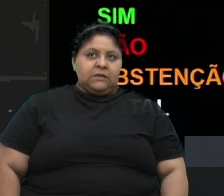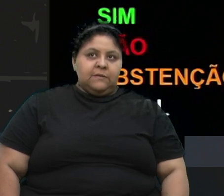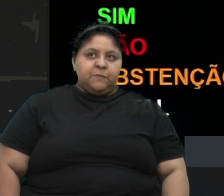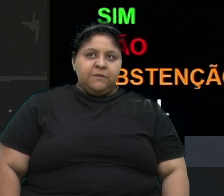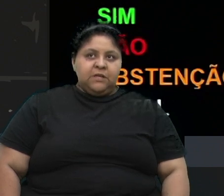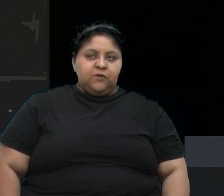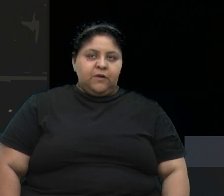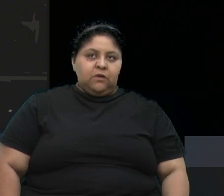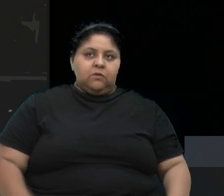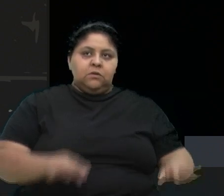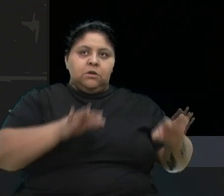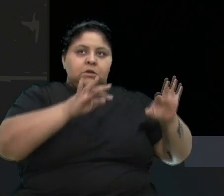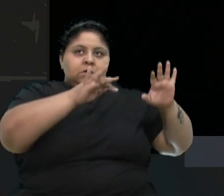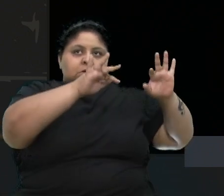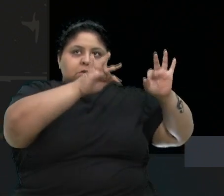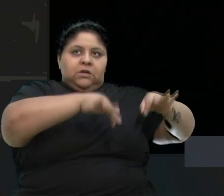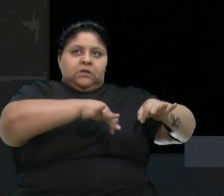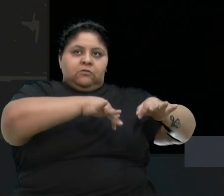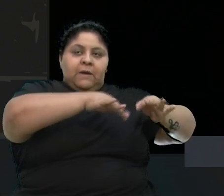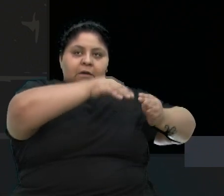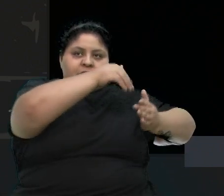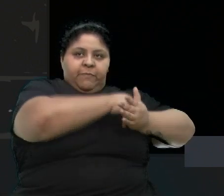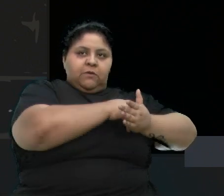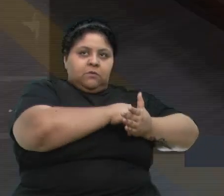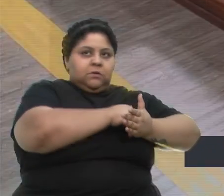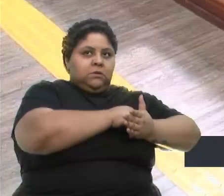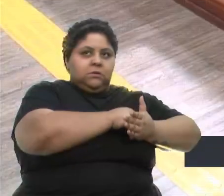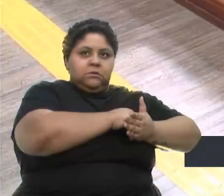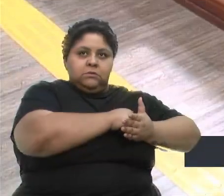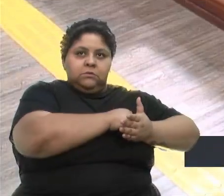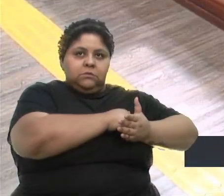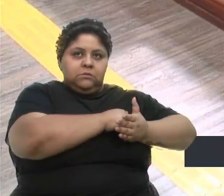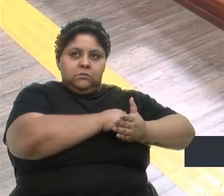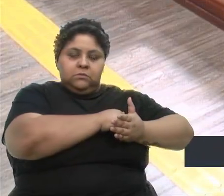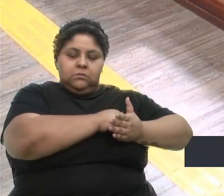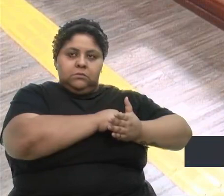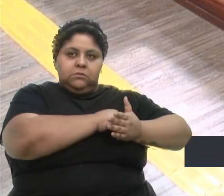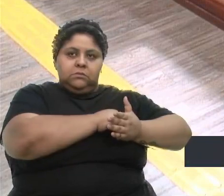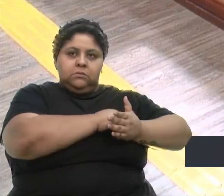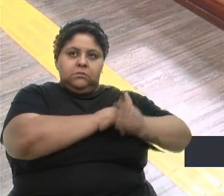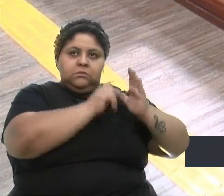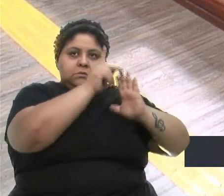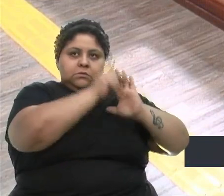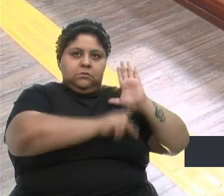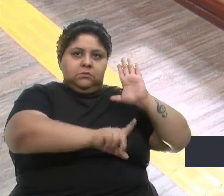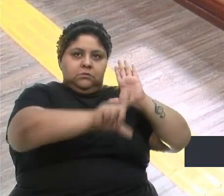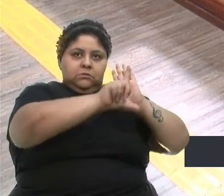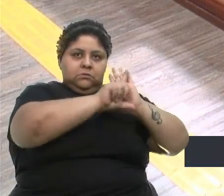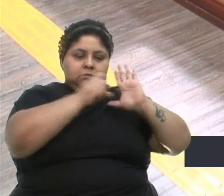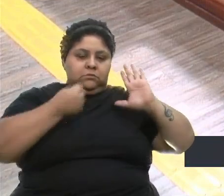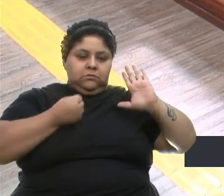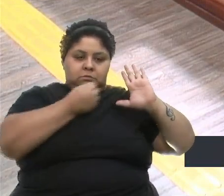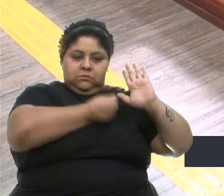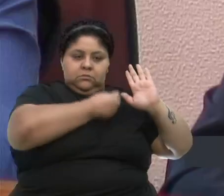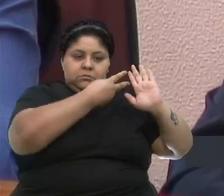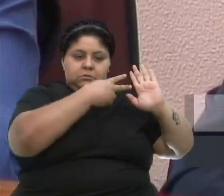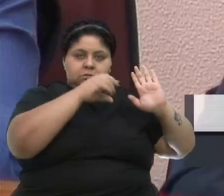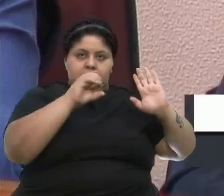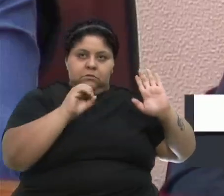Encerrado o registro dos votos. Encerrada a votação. Projeto de lei número 20